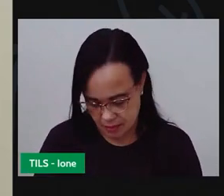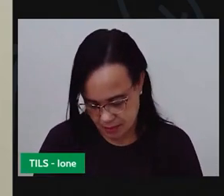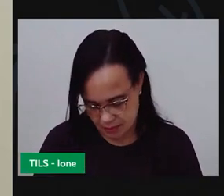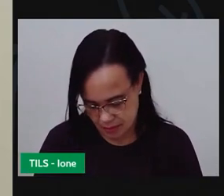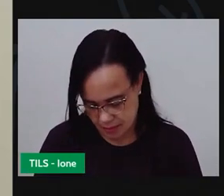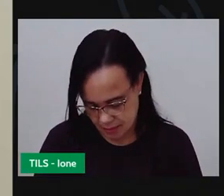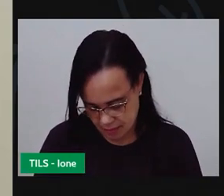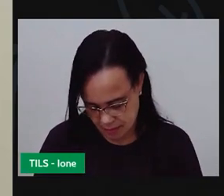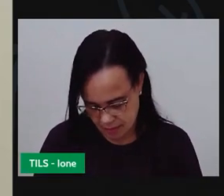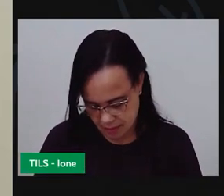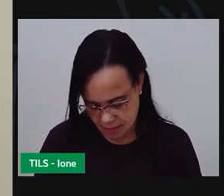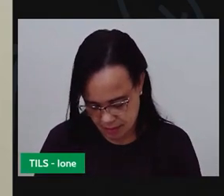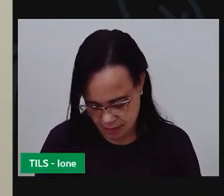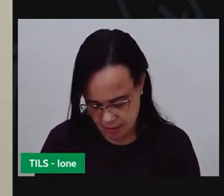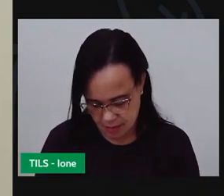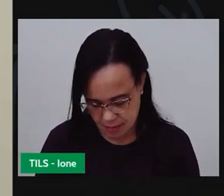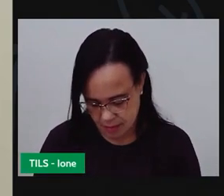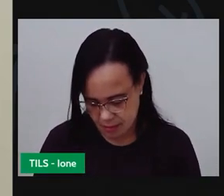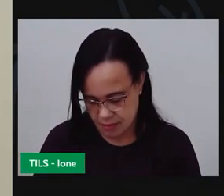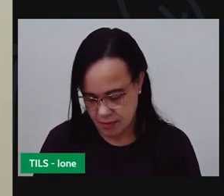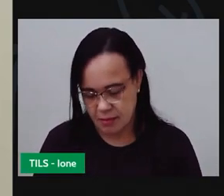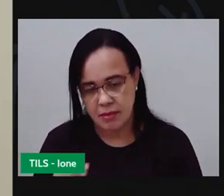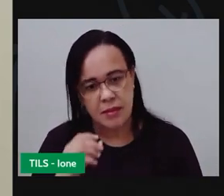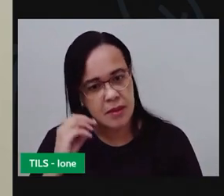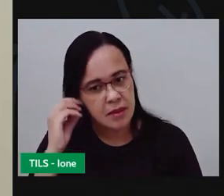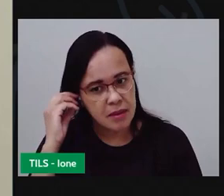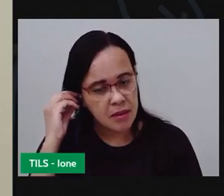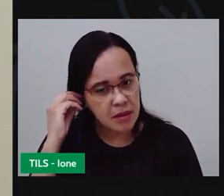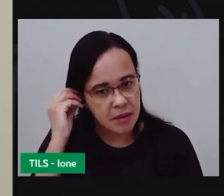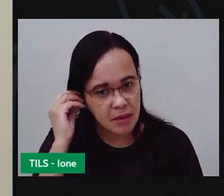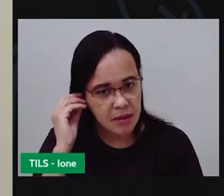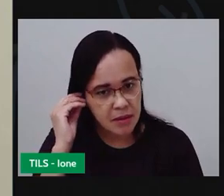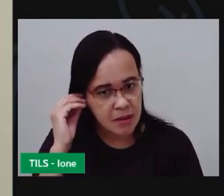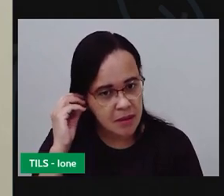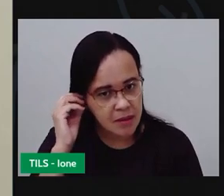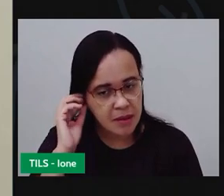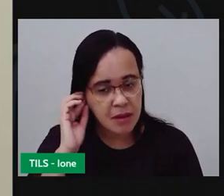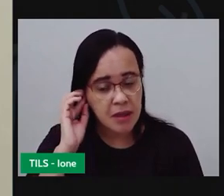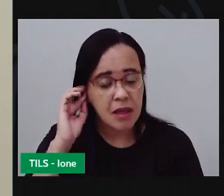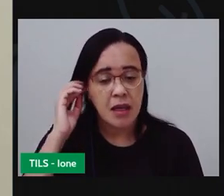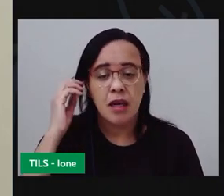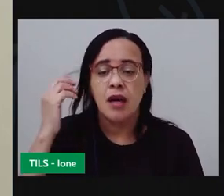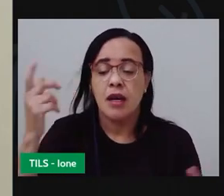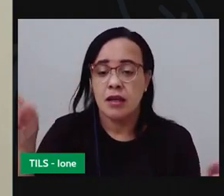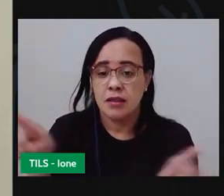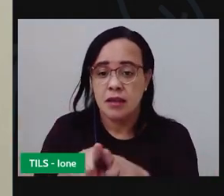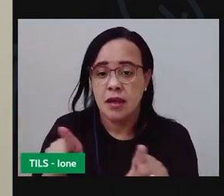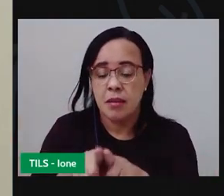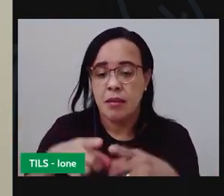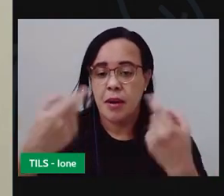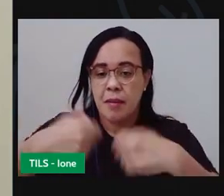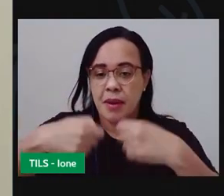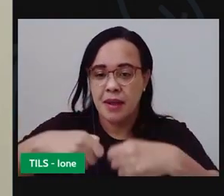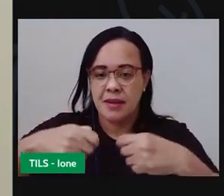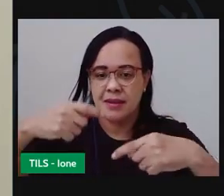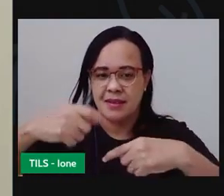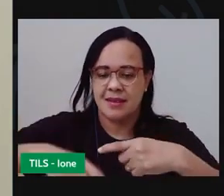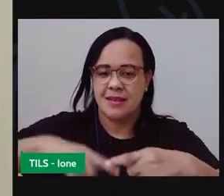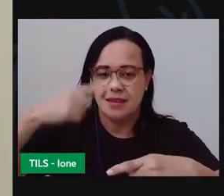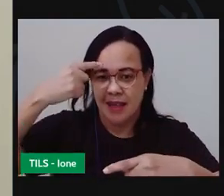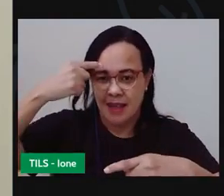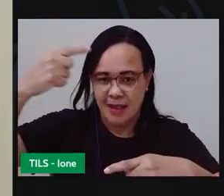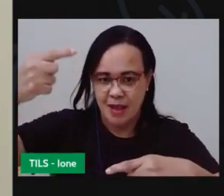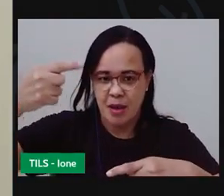A gente também vai precisar produzir algumas argolas para segurar o vai-vente. Então eu vou utilizar